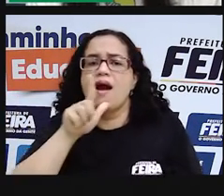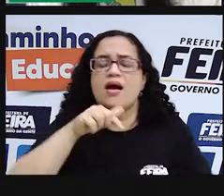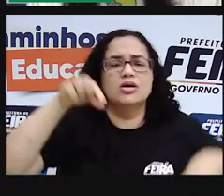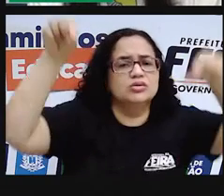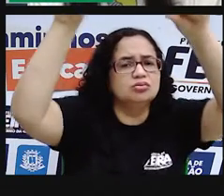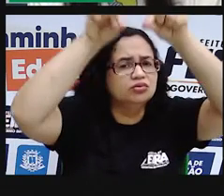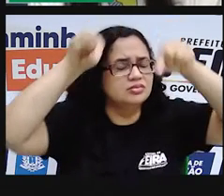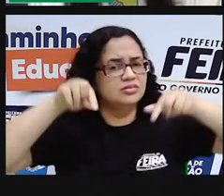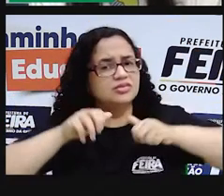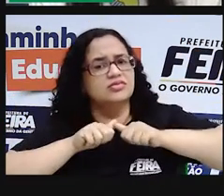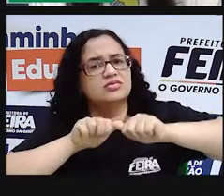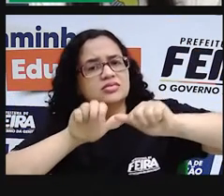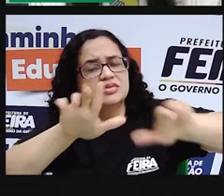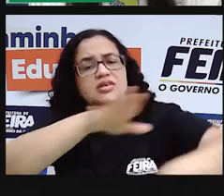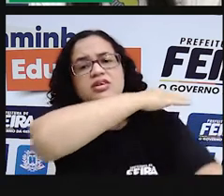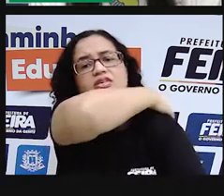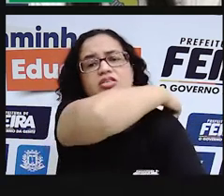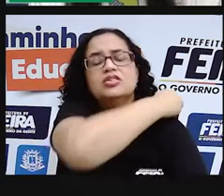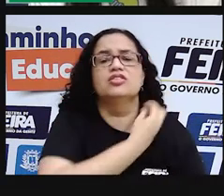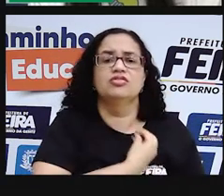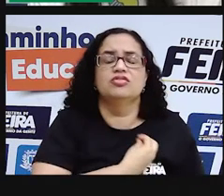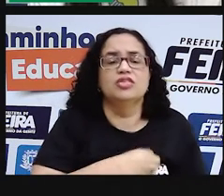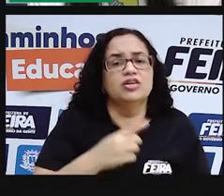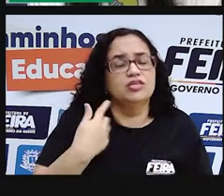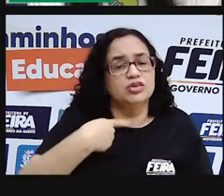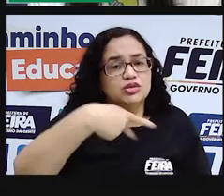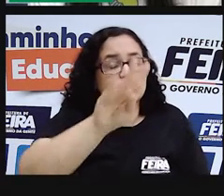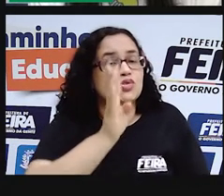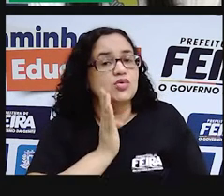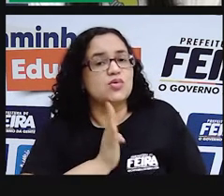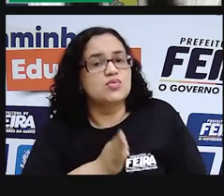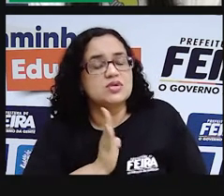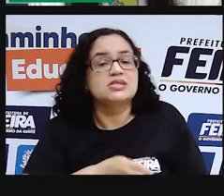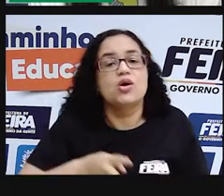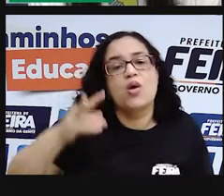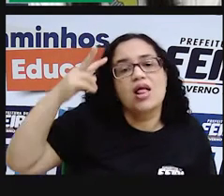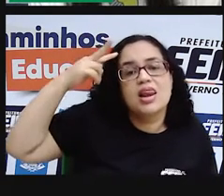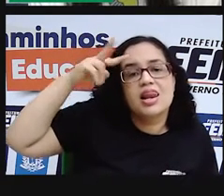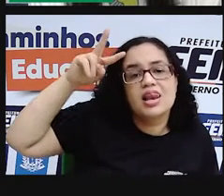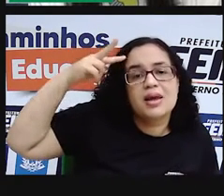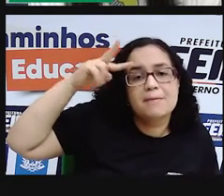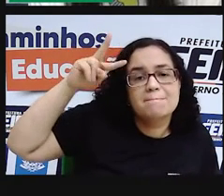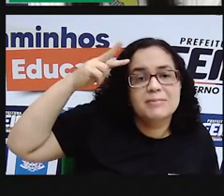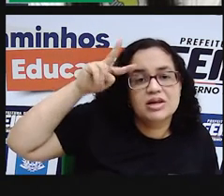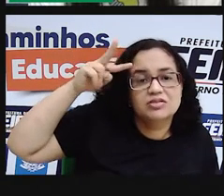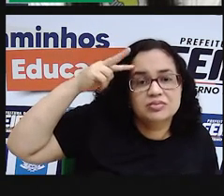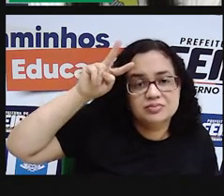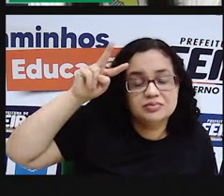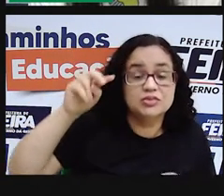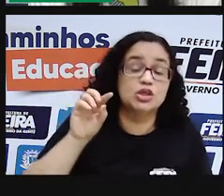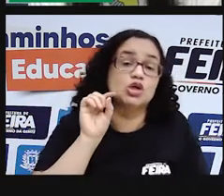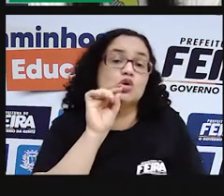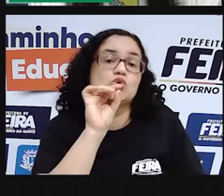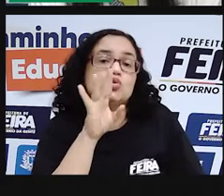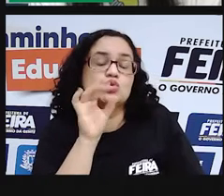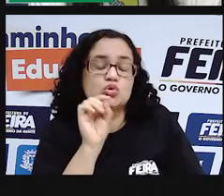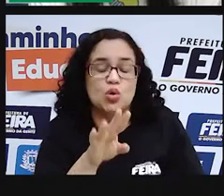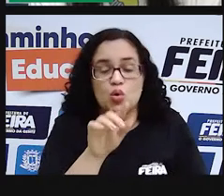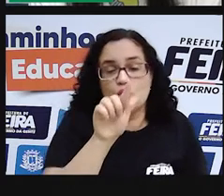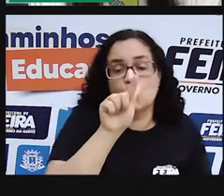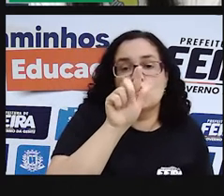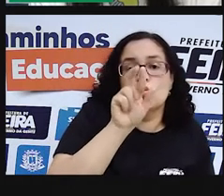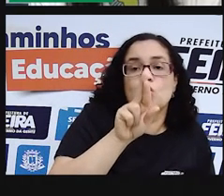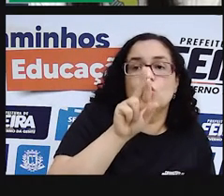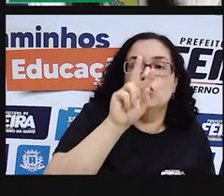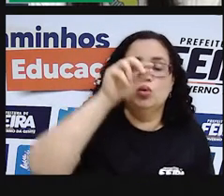permanecia bem vivo no seu coração. Ele relembrava-o aos outros. Somente os curumins, ao